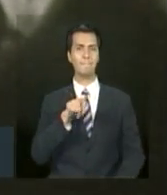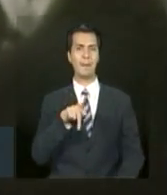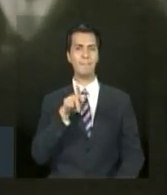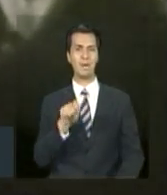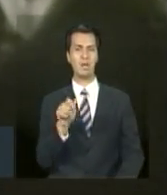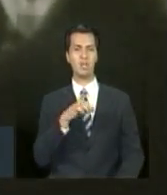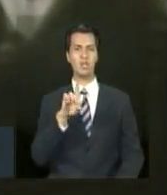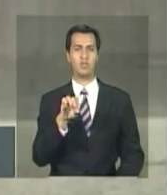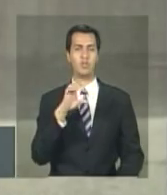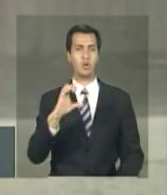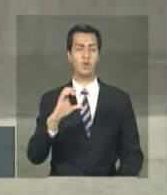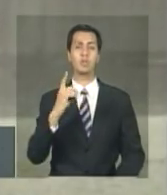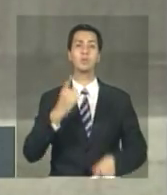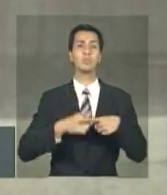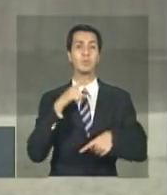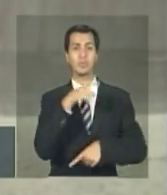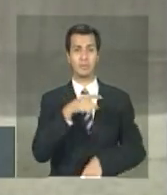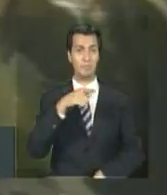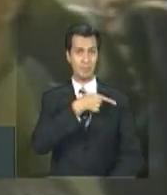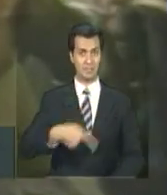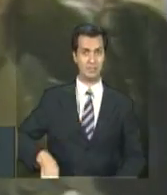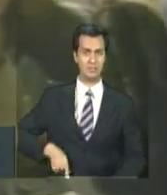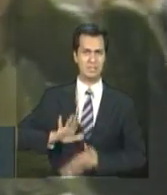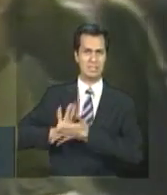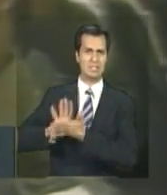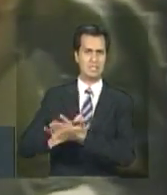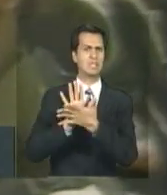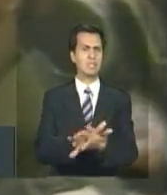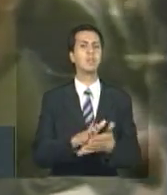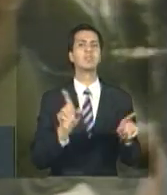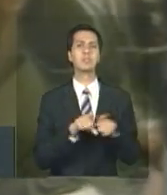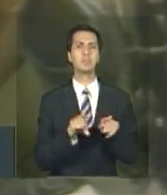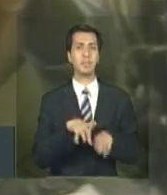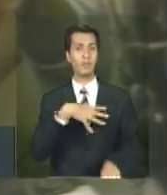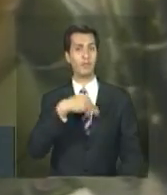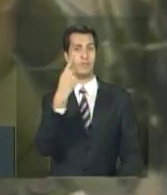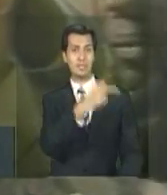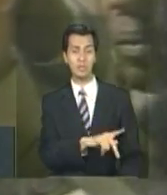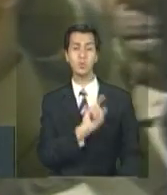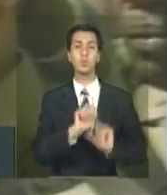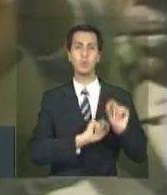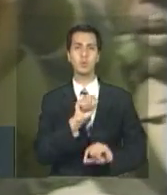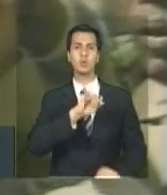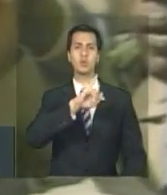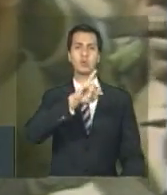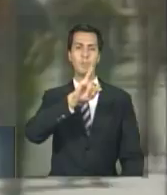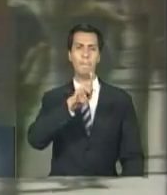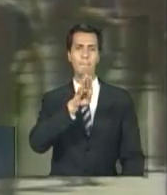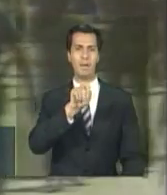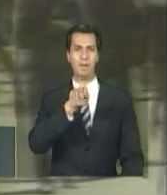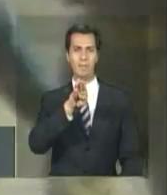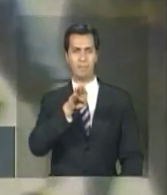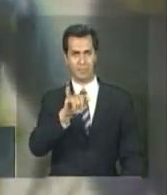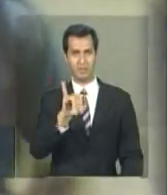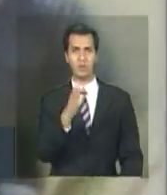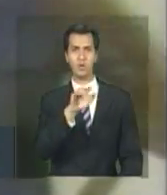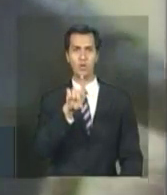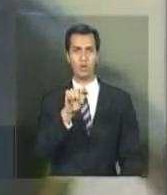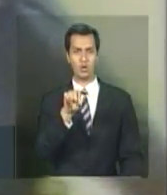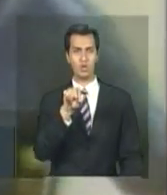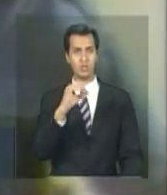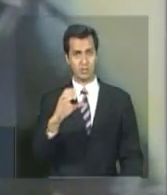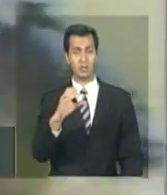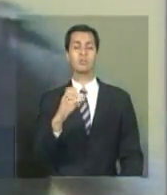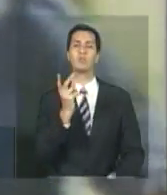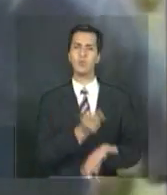marcado por perseguições aos opositores, e o do filho dele, Jean-Claude Duvalier, o Baby Doc, que continuou o regime